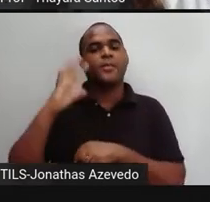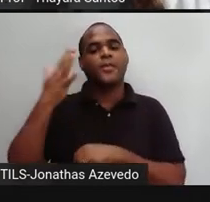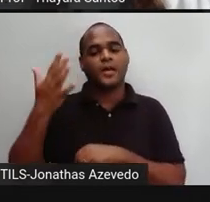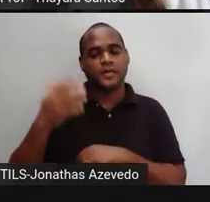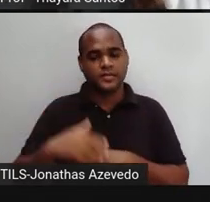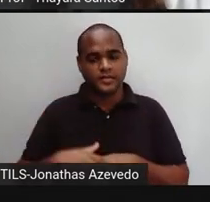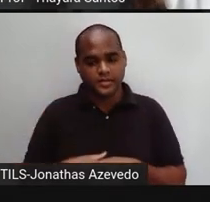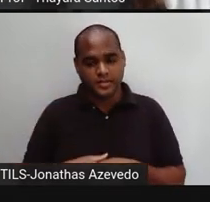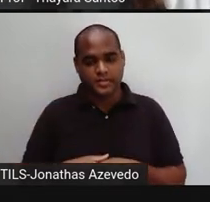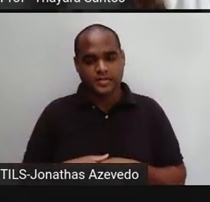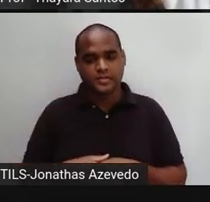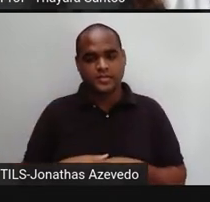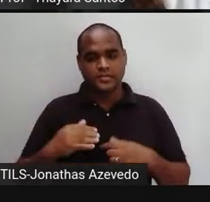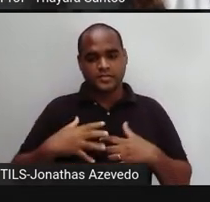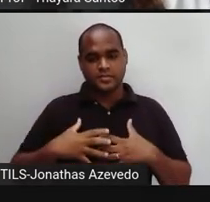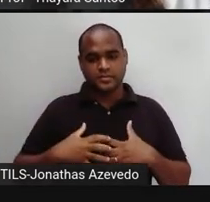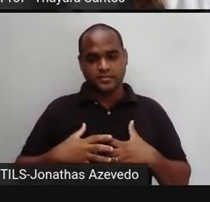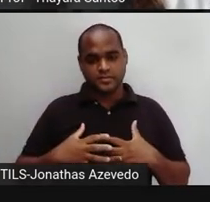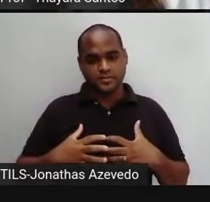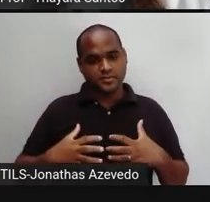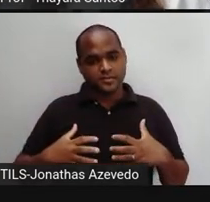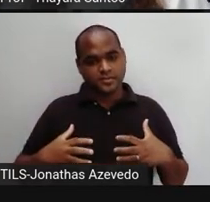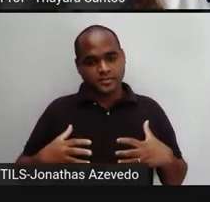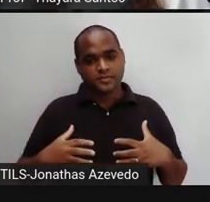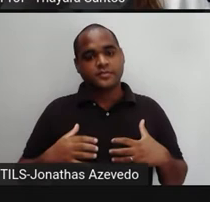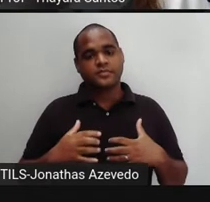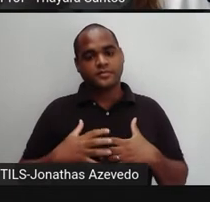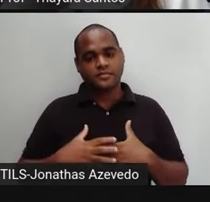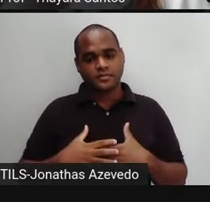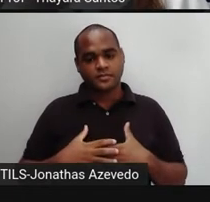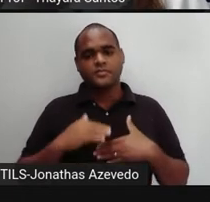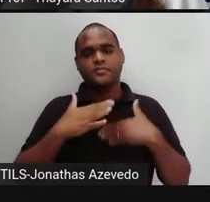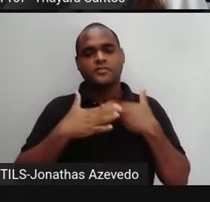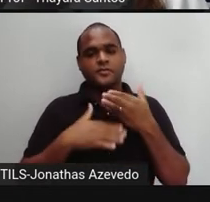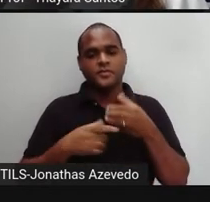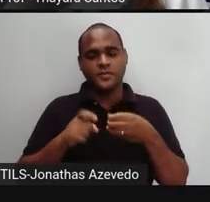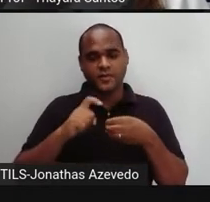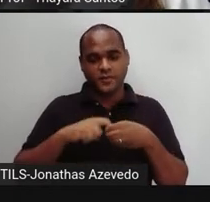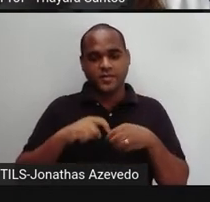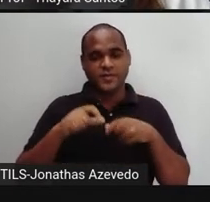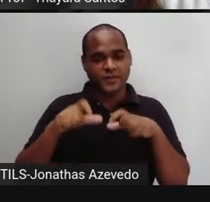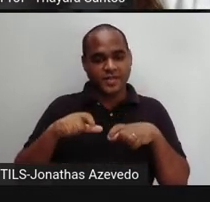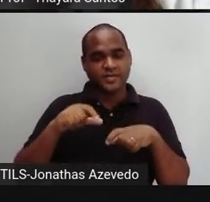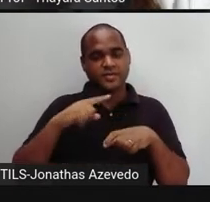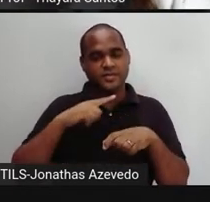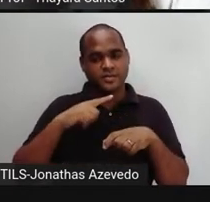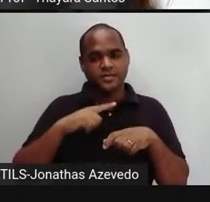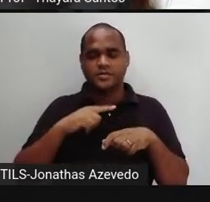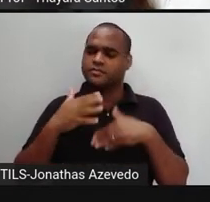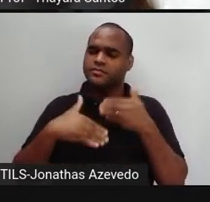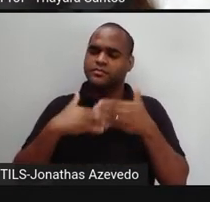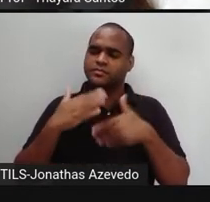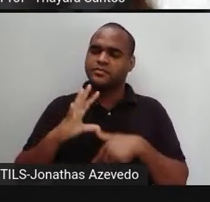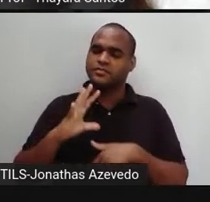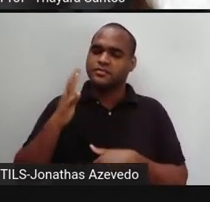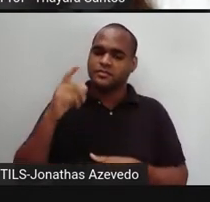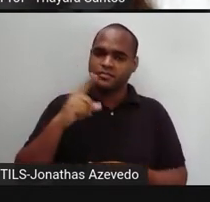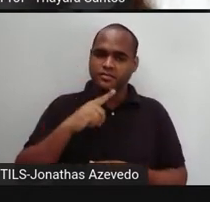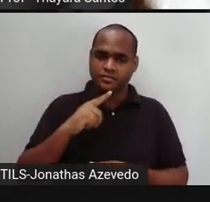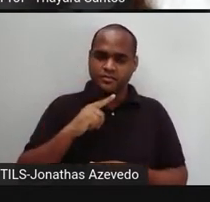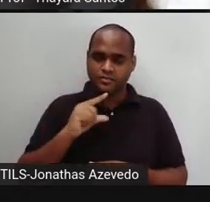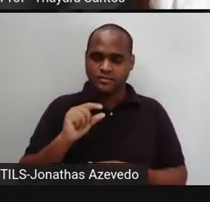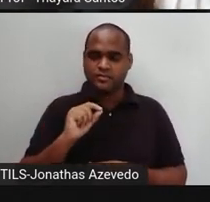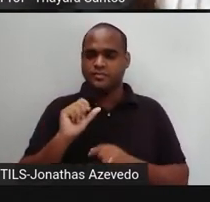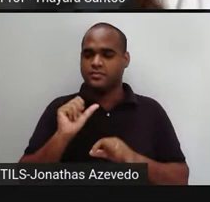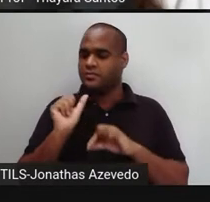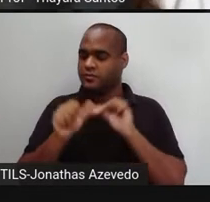As costelas, elas baixam, o diafragma volta pro lugar dele, e a pressão, aconteceu o processo